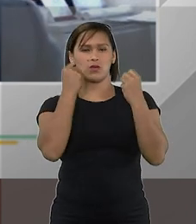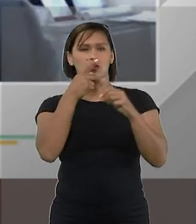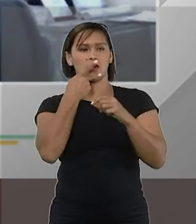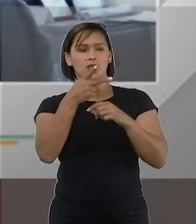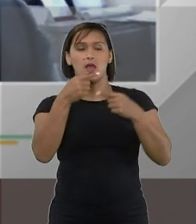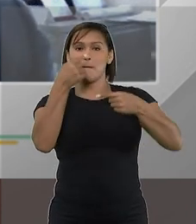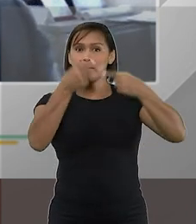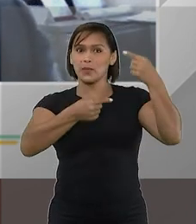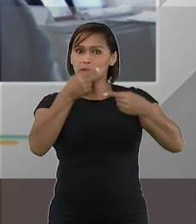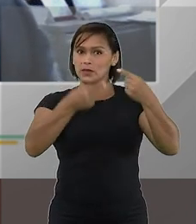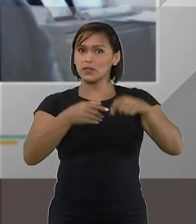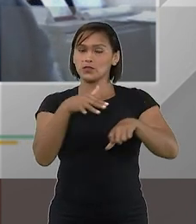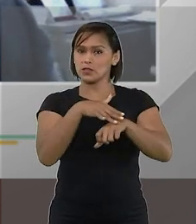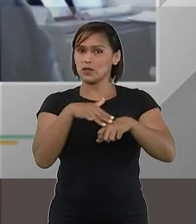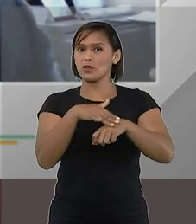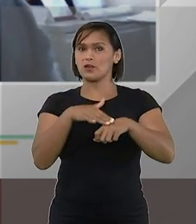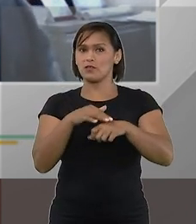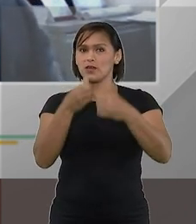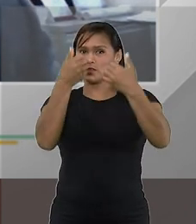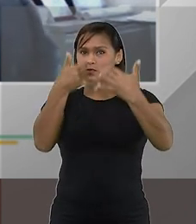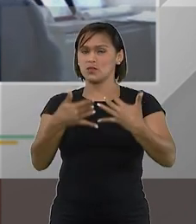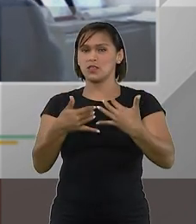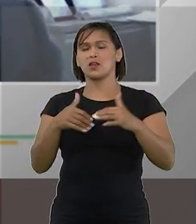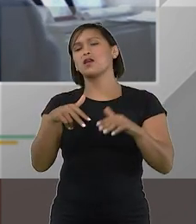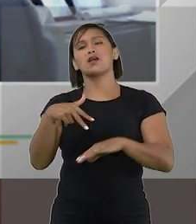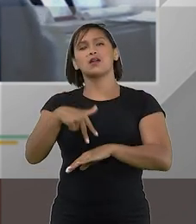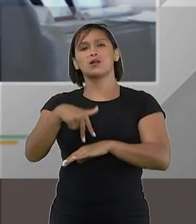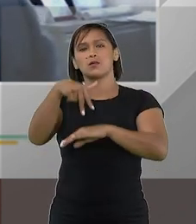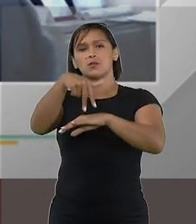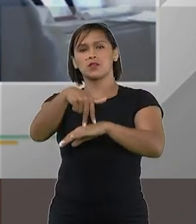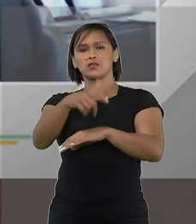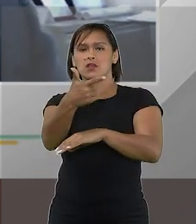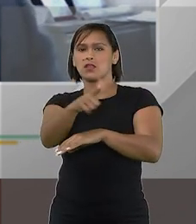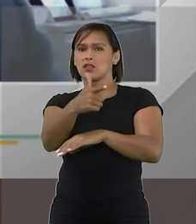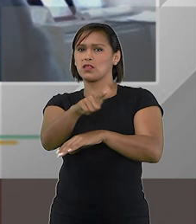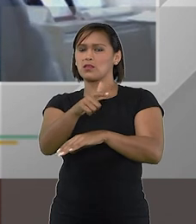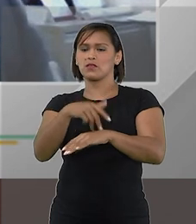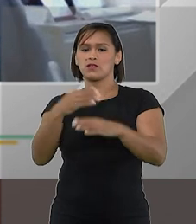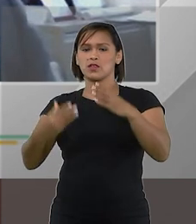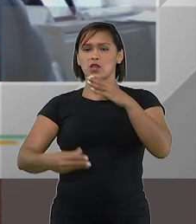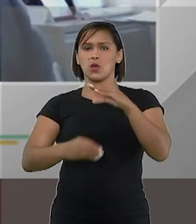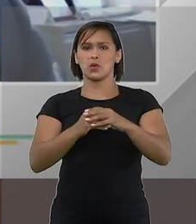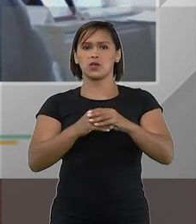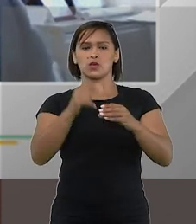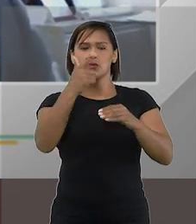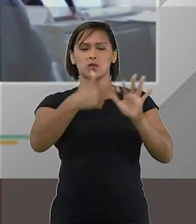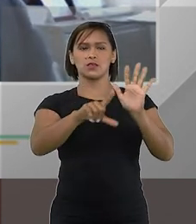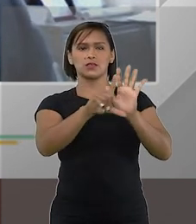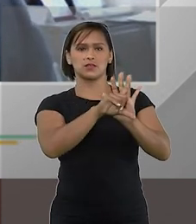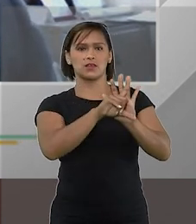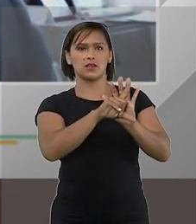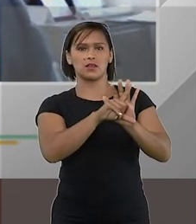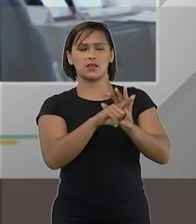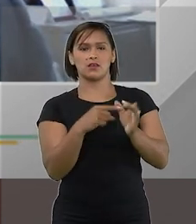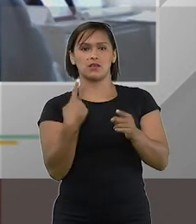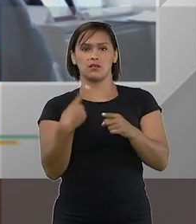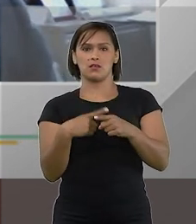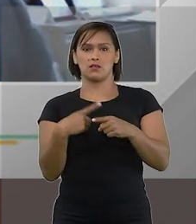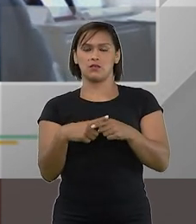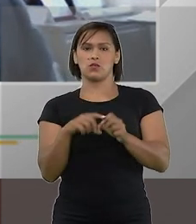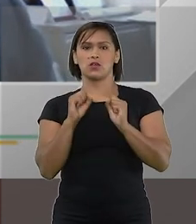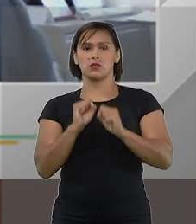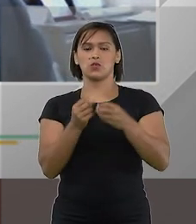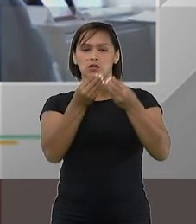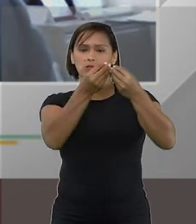discussão política acabou prevalecendo que não deveríamos colocar isso na lei porque